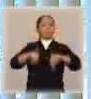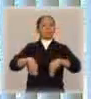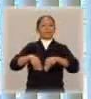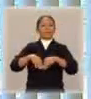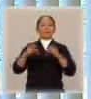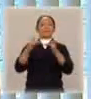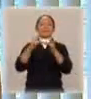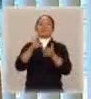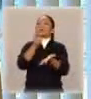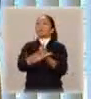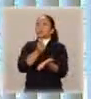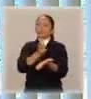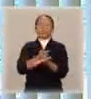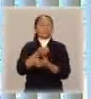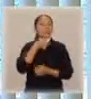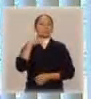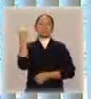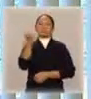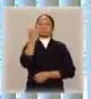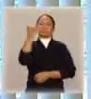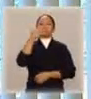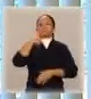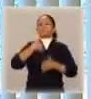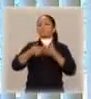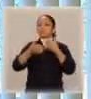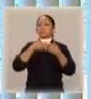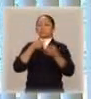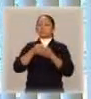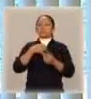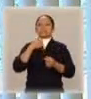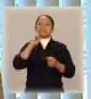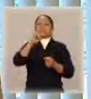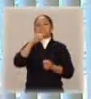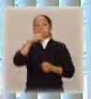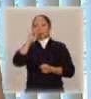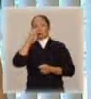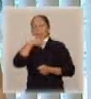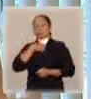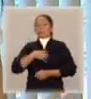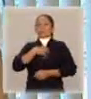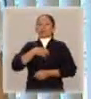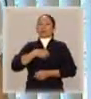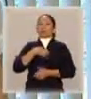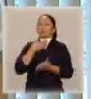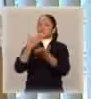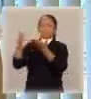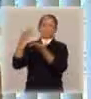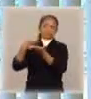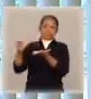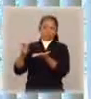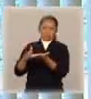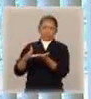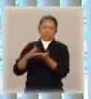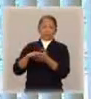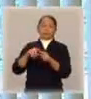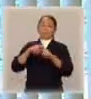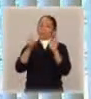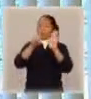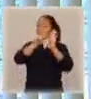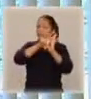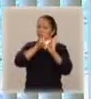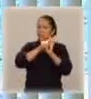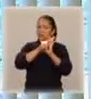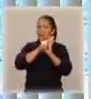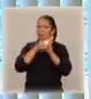contato deve ser preservado, esse contato é importante, independente de ressentimentos relacionais que possam existir. A lei, ela vem